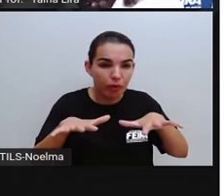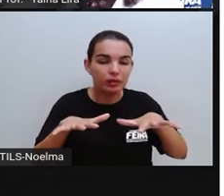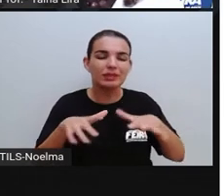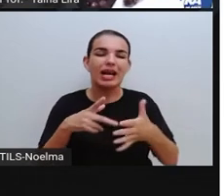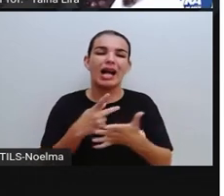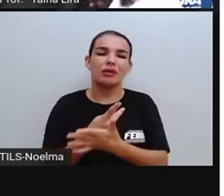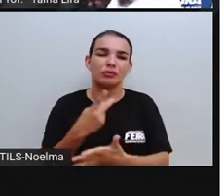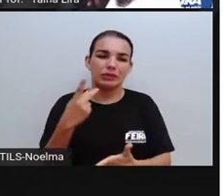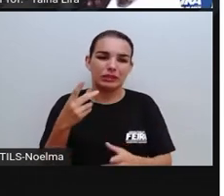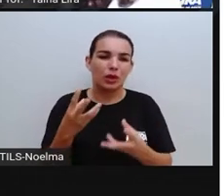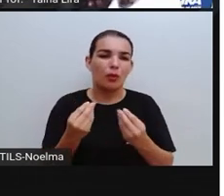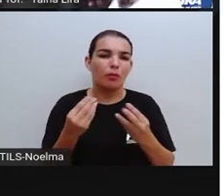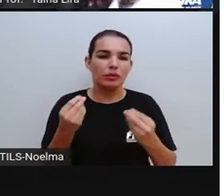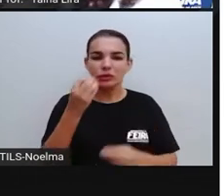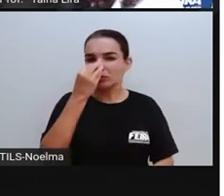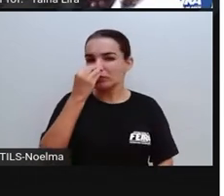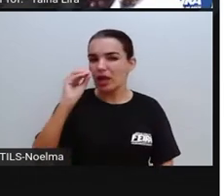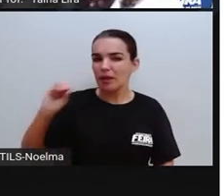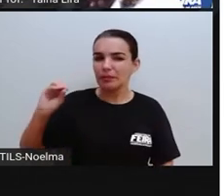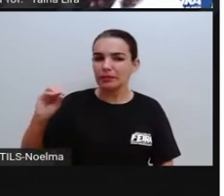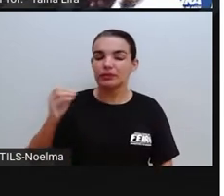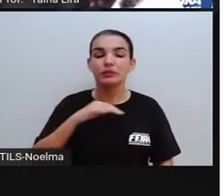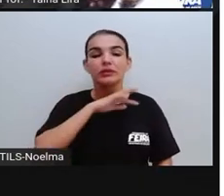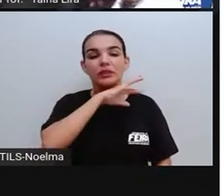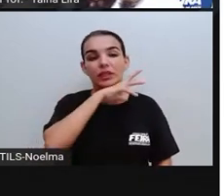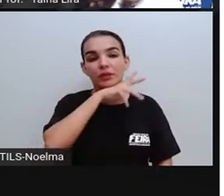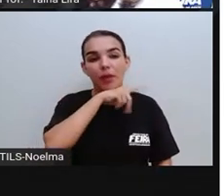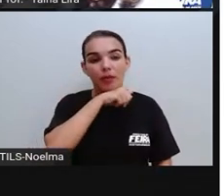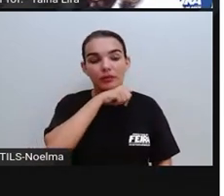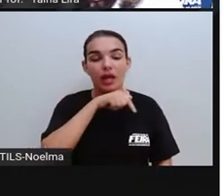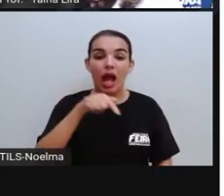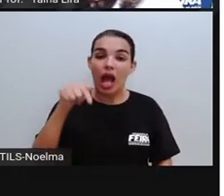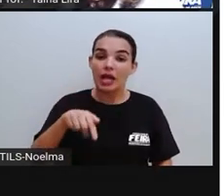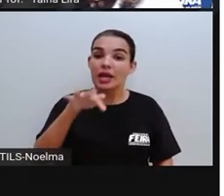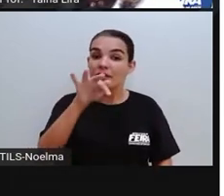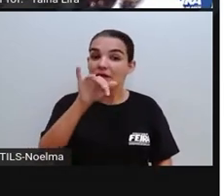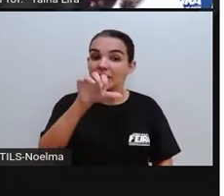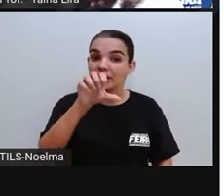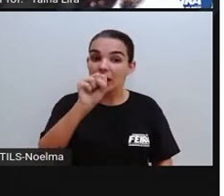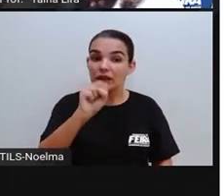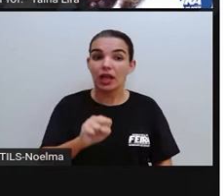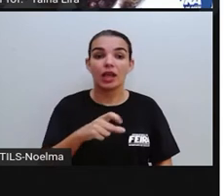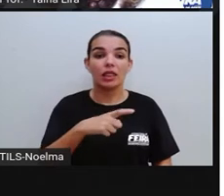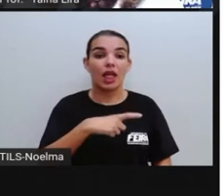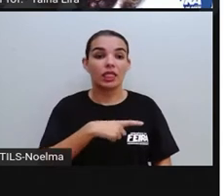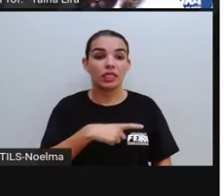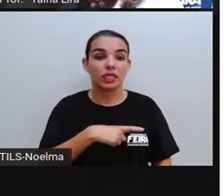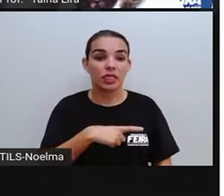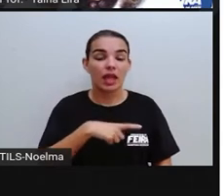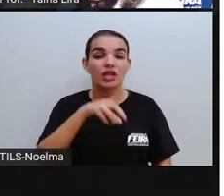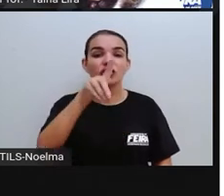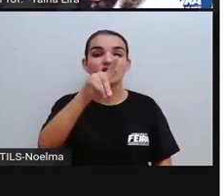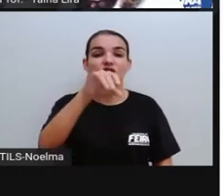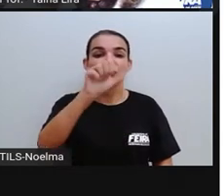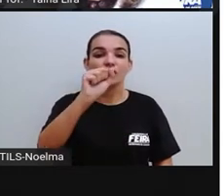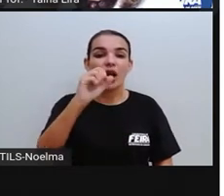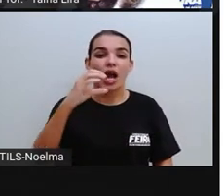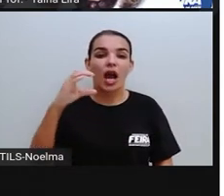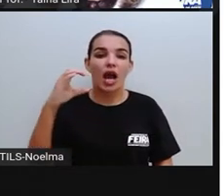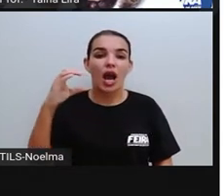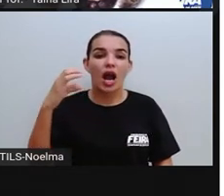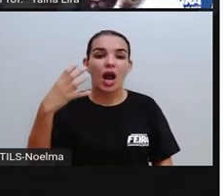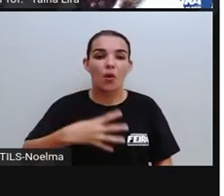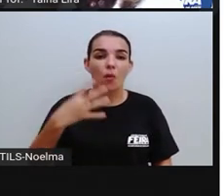foram abandonados, e aqui em feira, a gente teve, né, no dia 4 aí, que foi